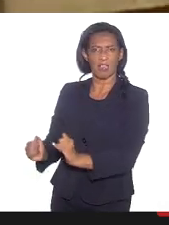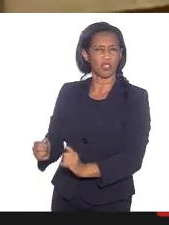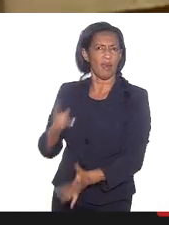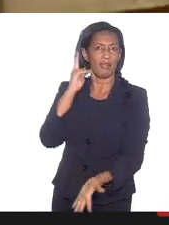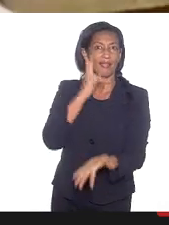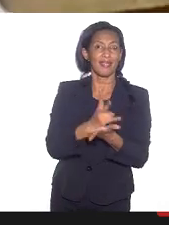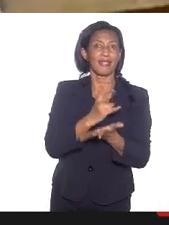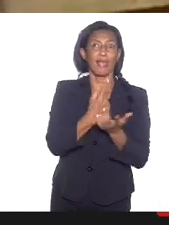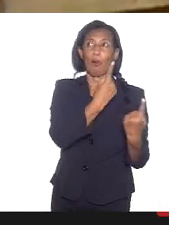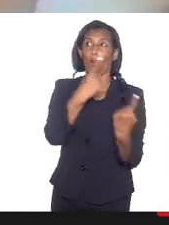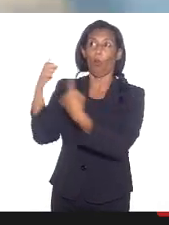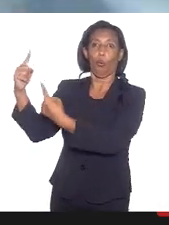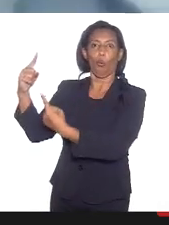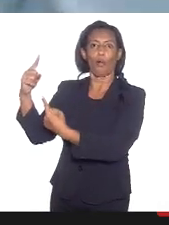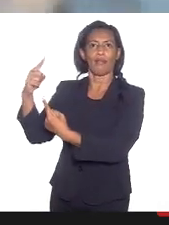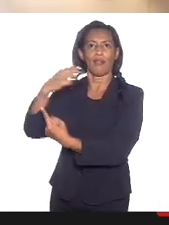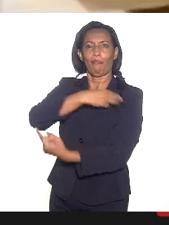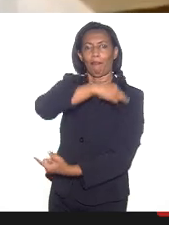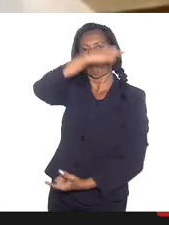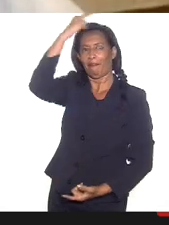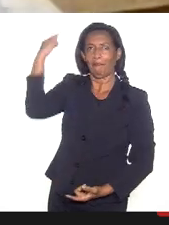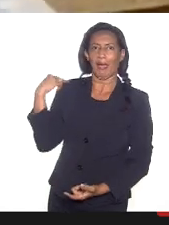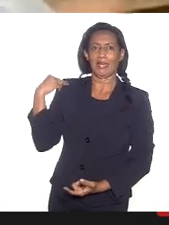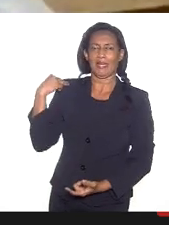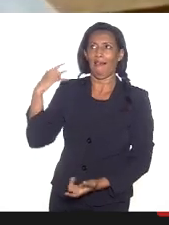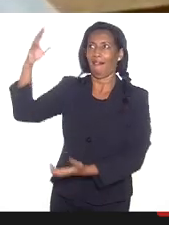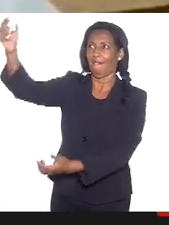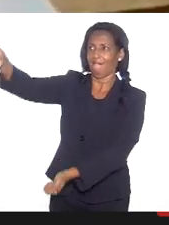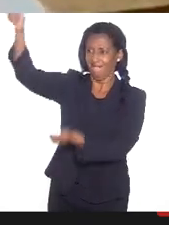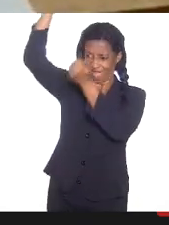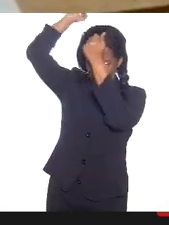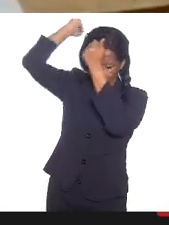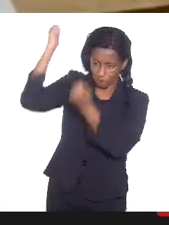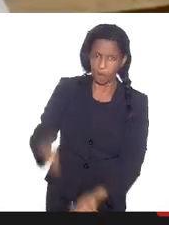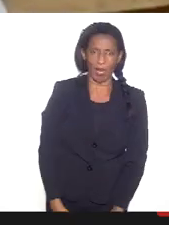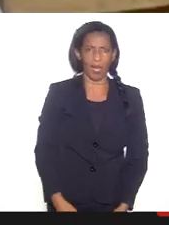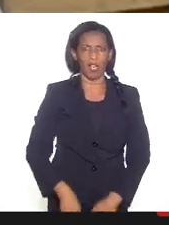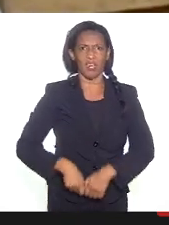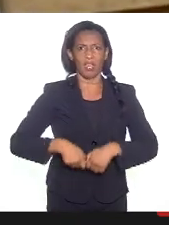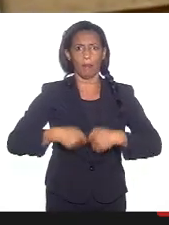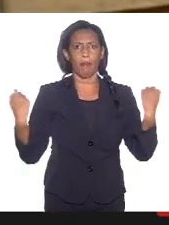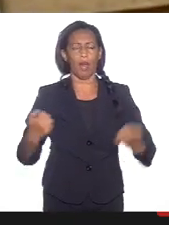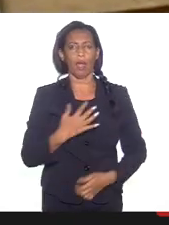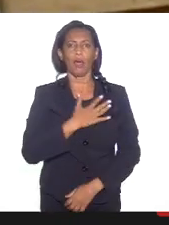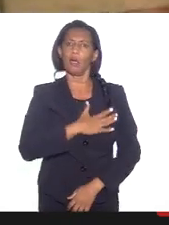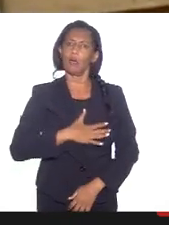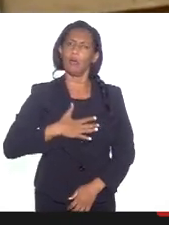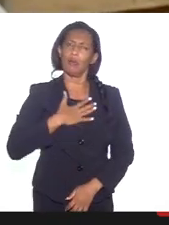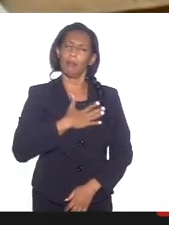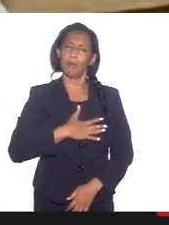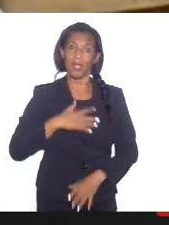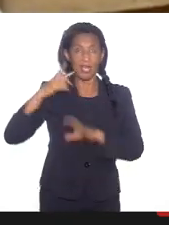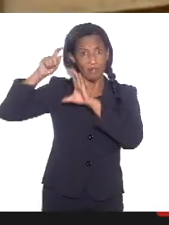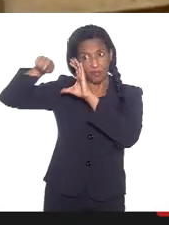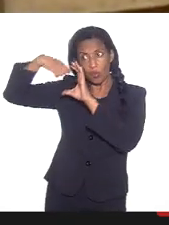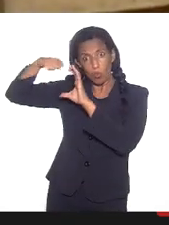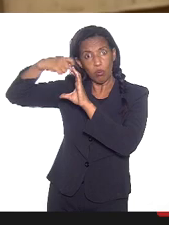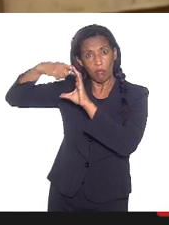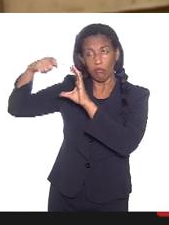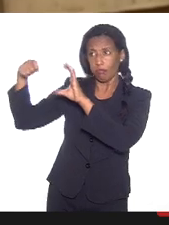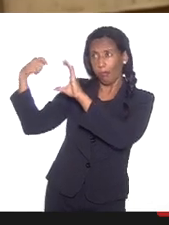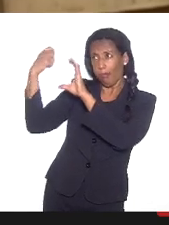O ódio está dirigido para Nossa Senhora. Ele derruba no chão para quebrar, para ter prazer no Jesus. E filmam isso.